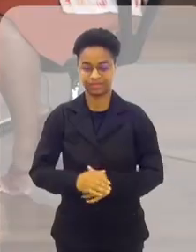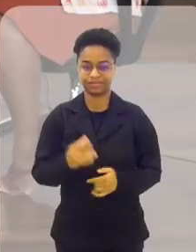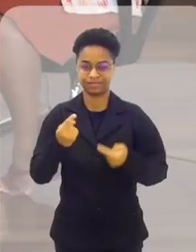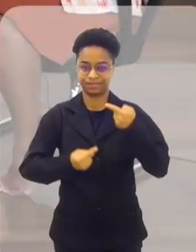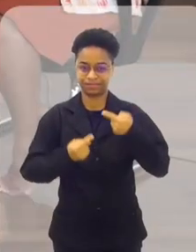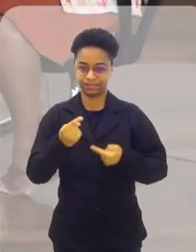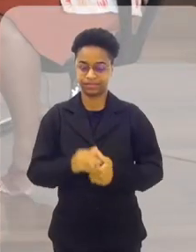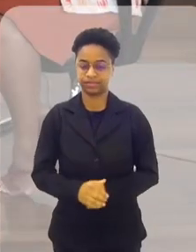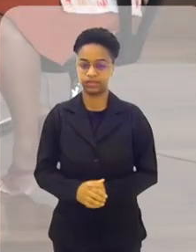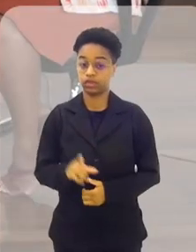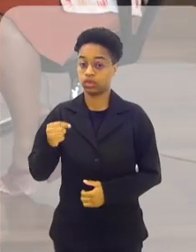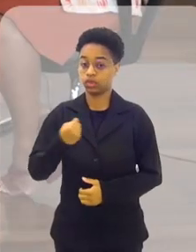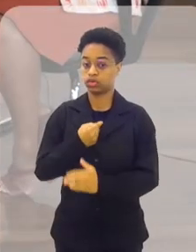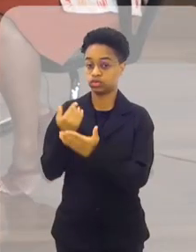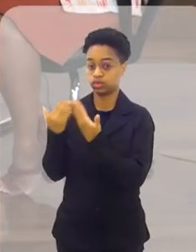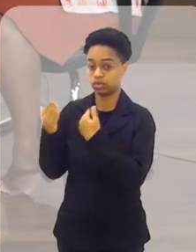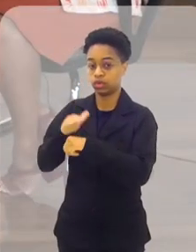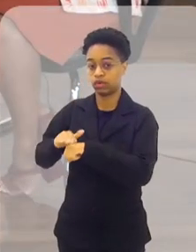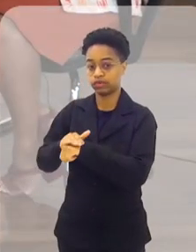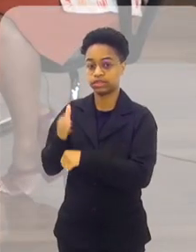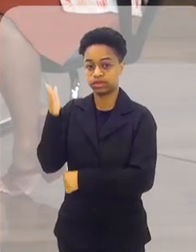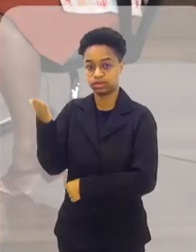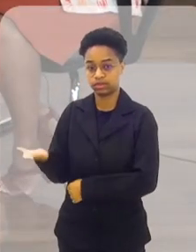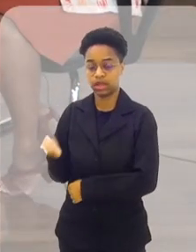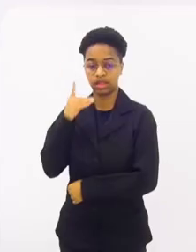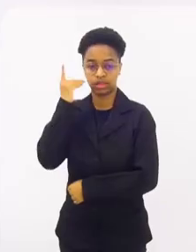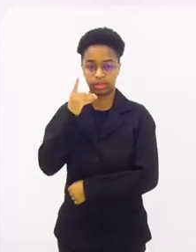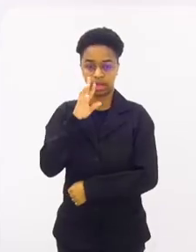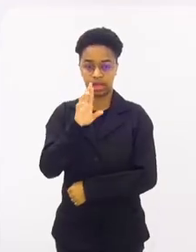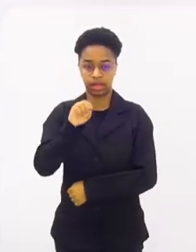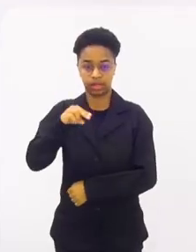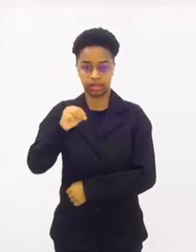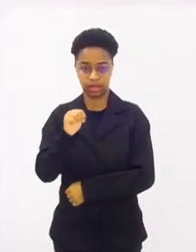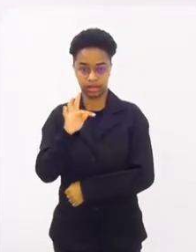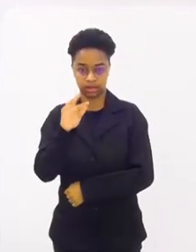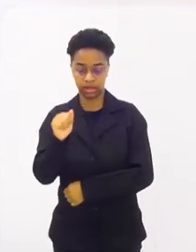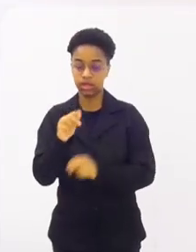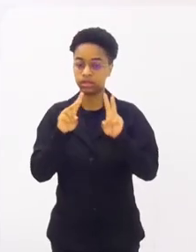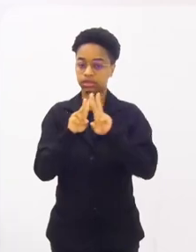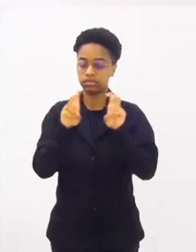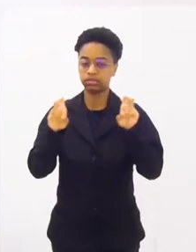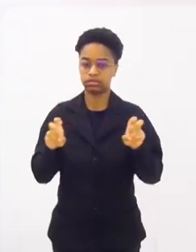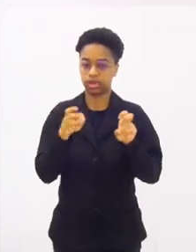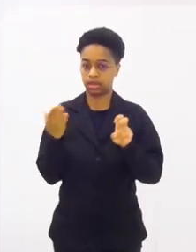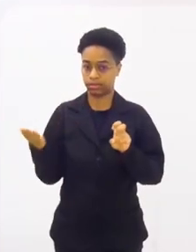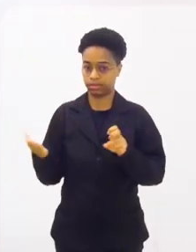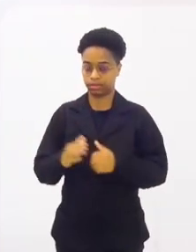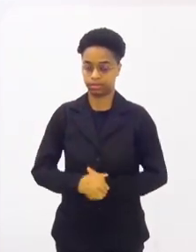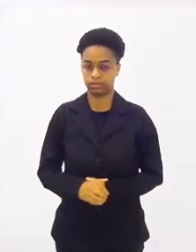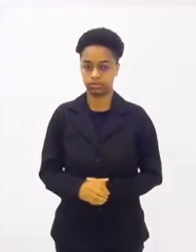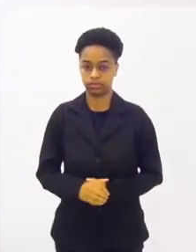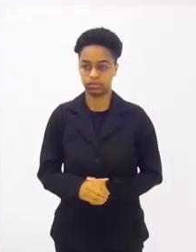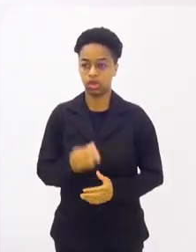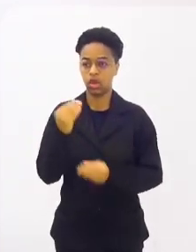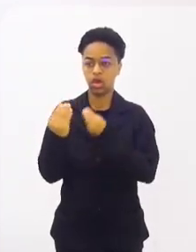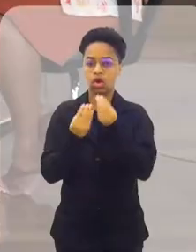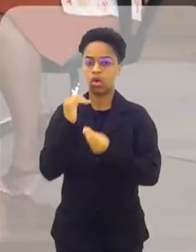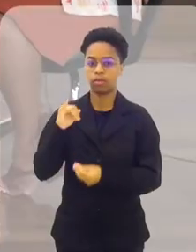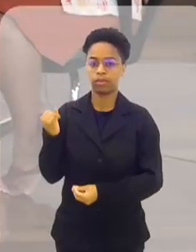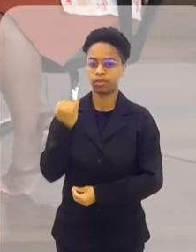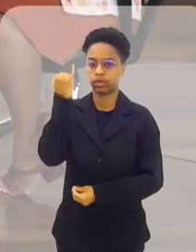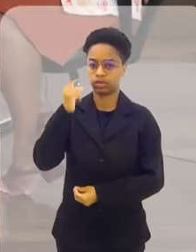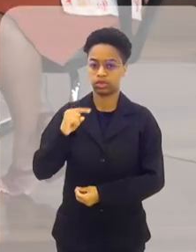esse debate. Vamos começar aqui com a nossa deputada, nossa querida deputada Renata Souza, sobre este tema. A